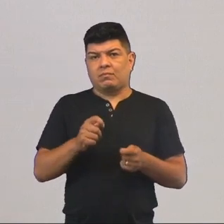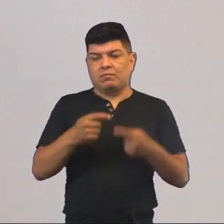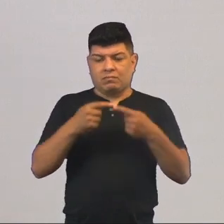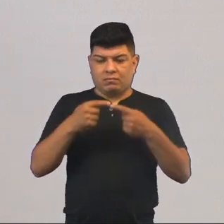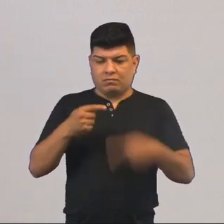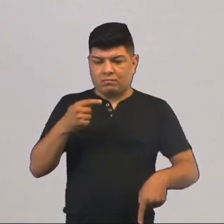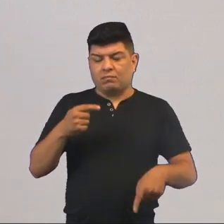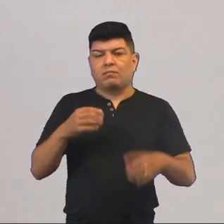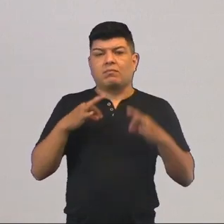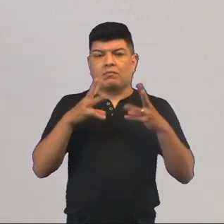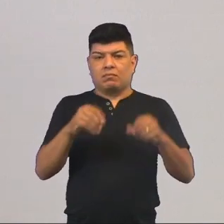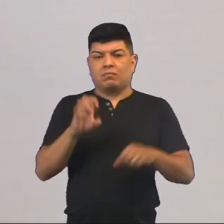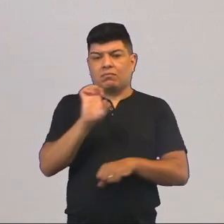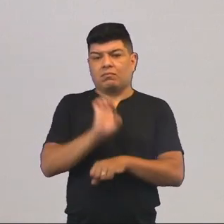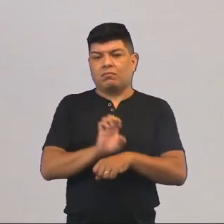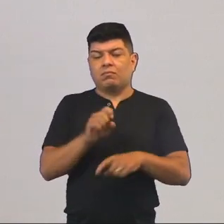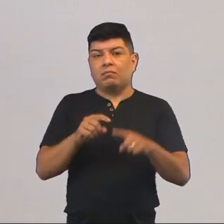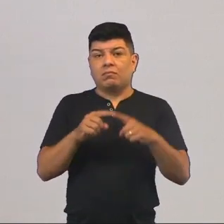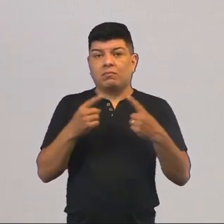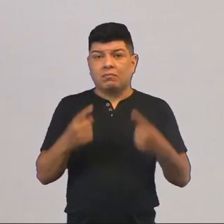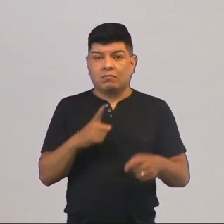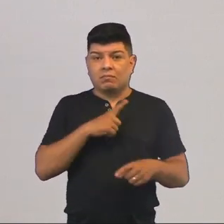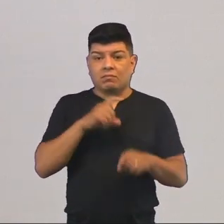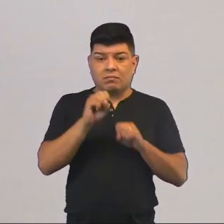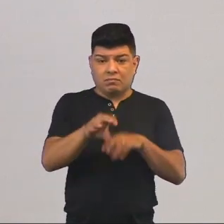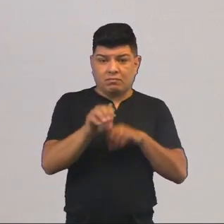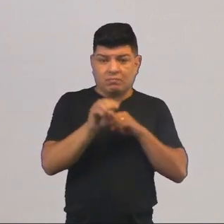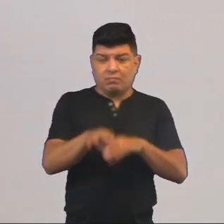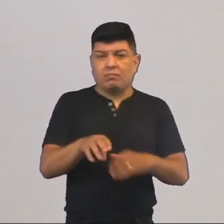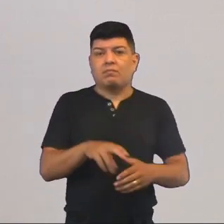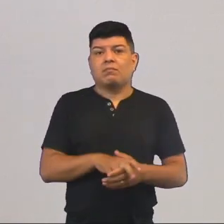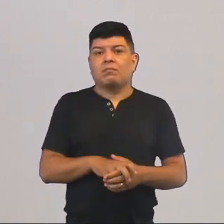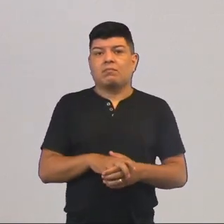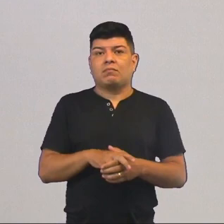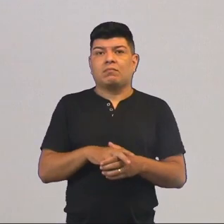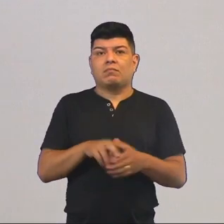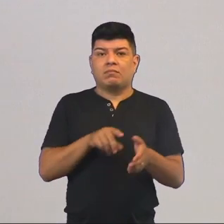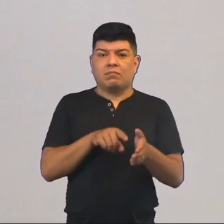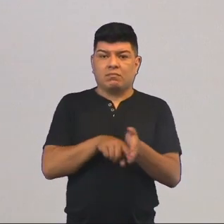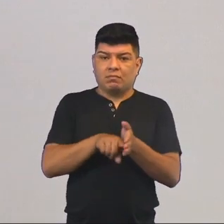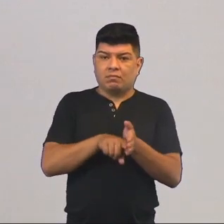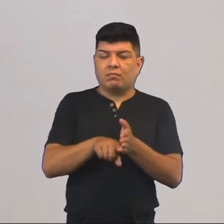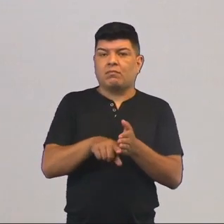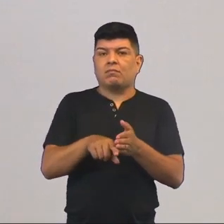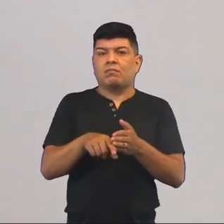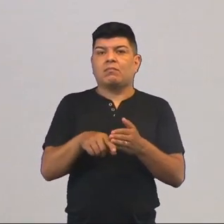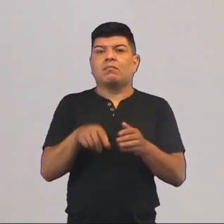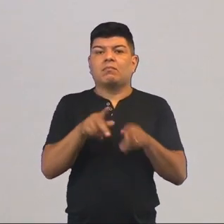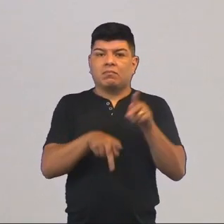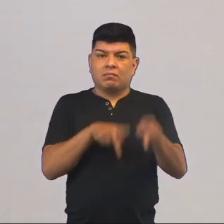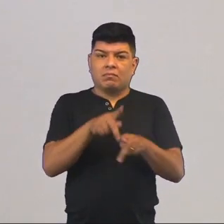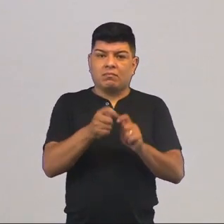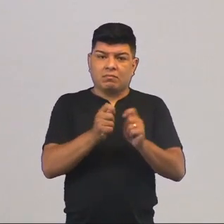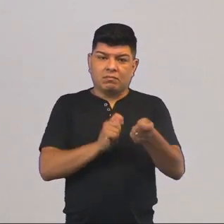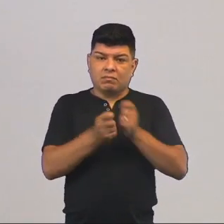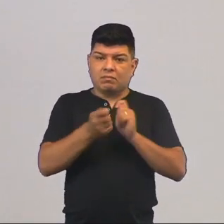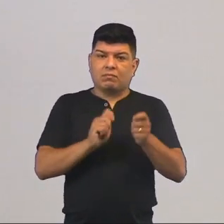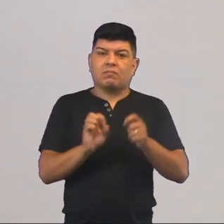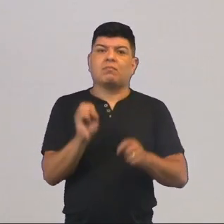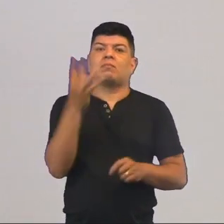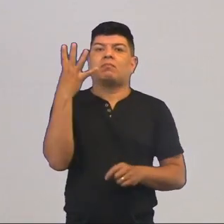proibição total do Estado, mas que haja educação, investimento na população, que esse controle